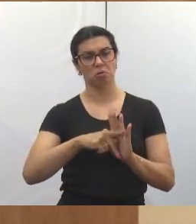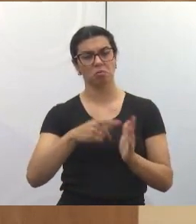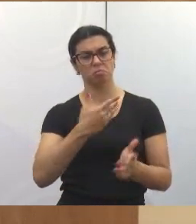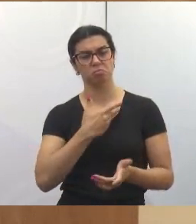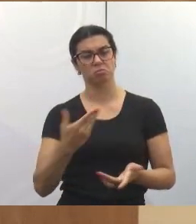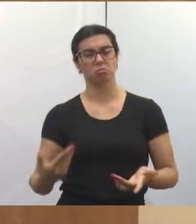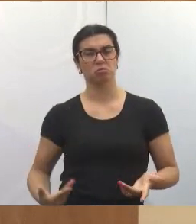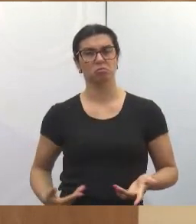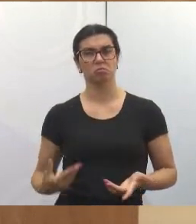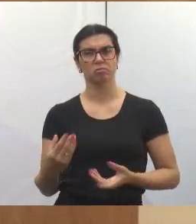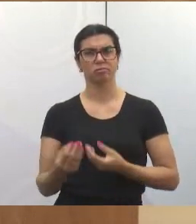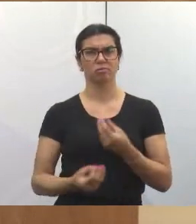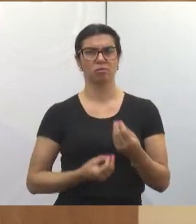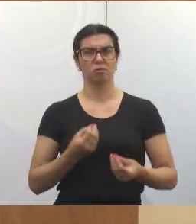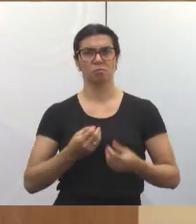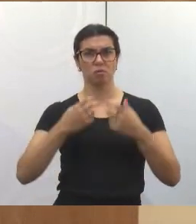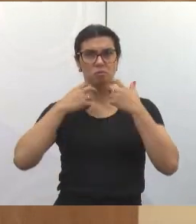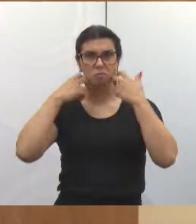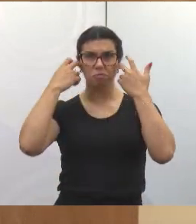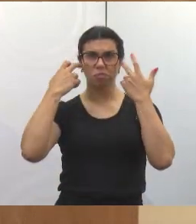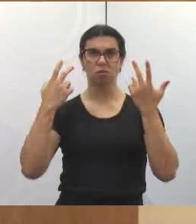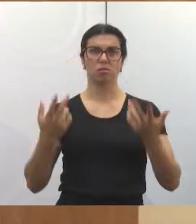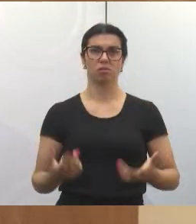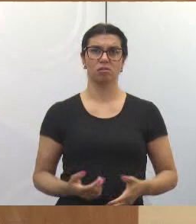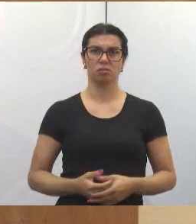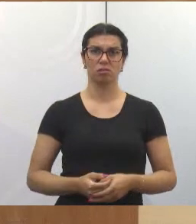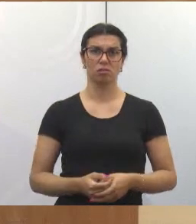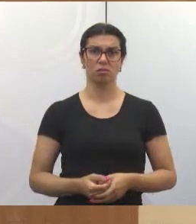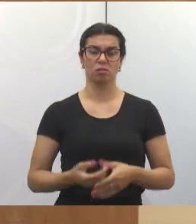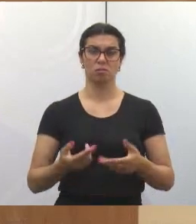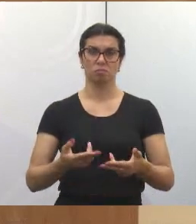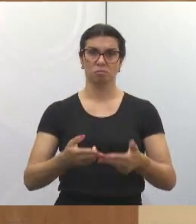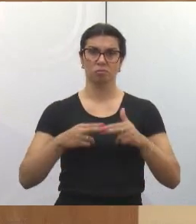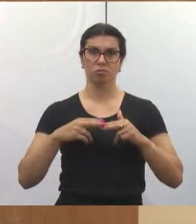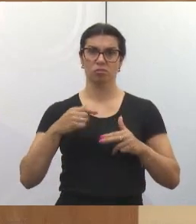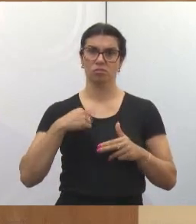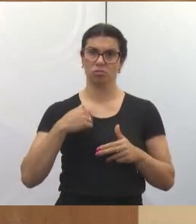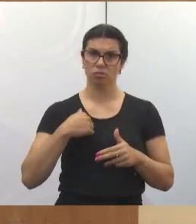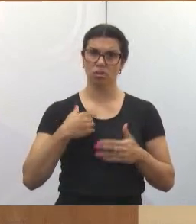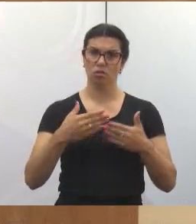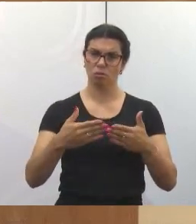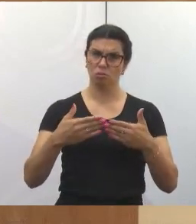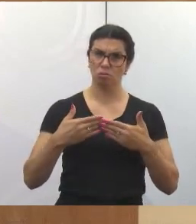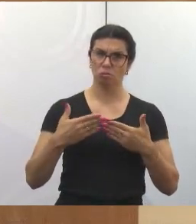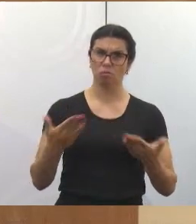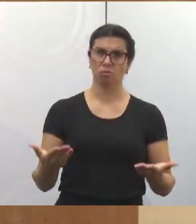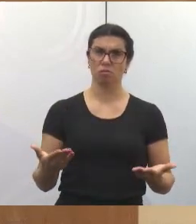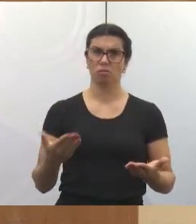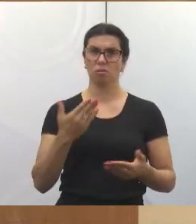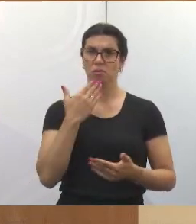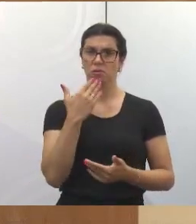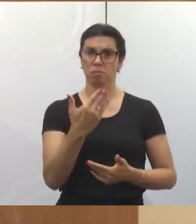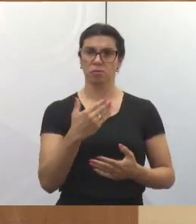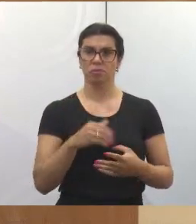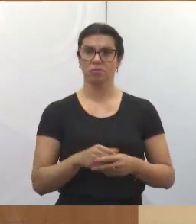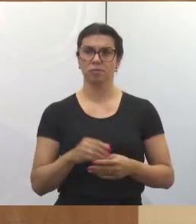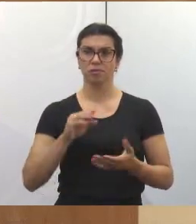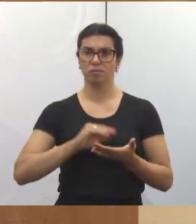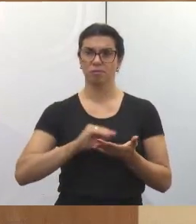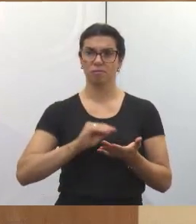condições? É uma vergonha. Então faço aqui um apelo, apesar que também, não é? Falta aí